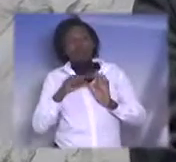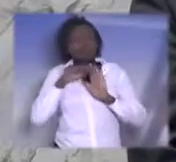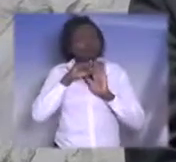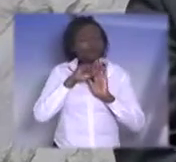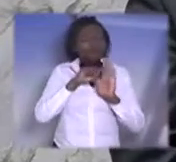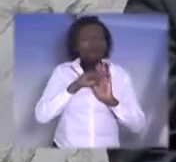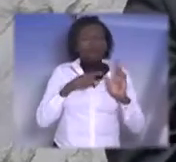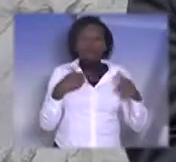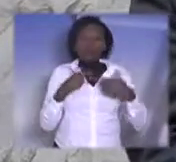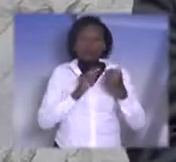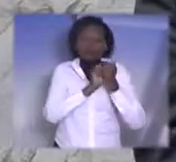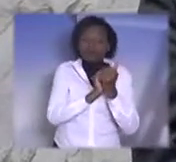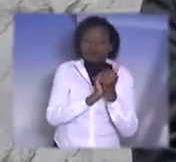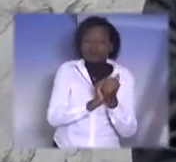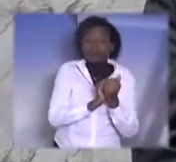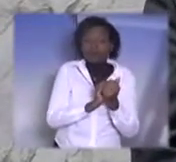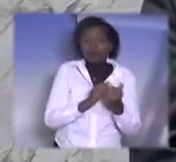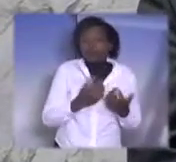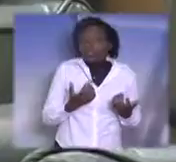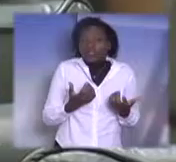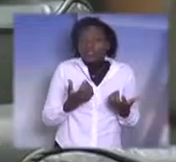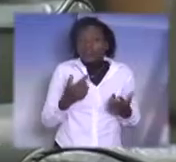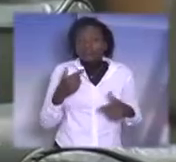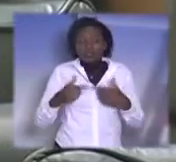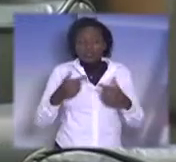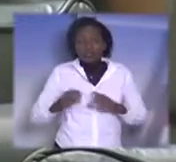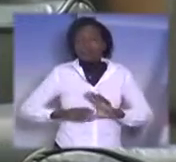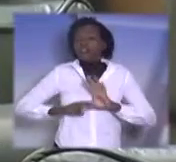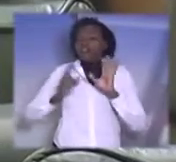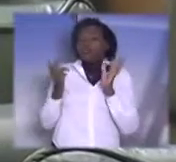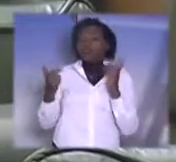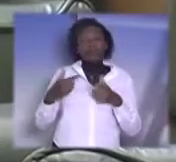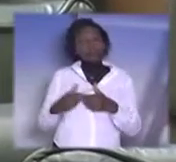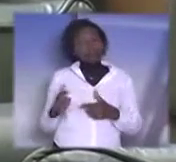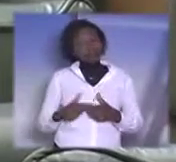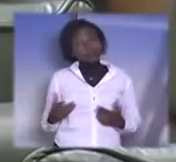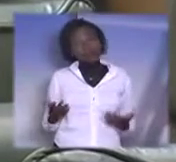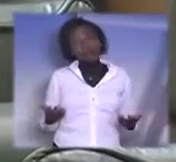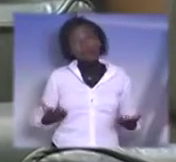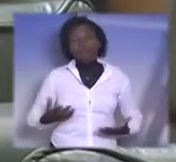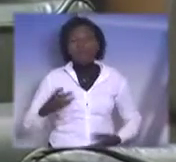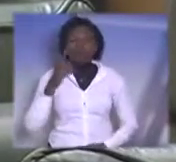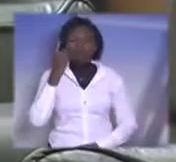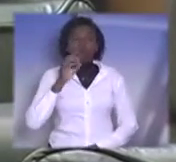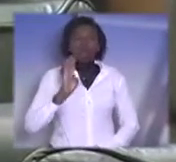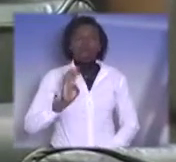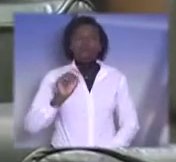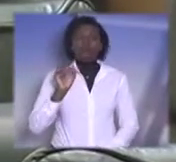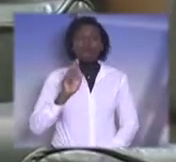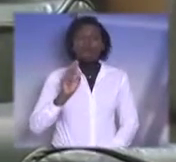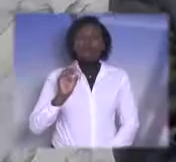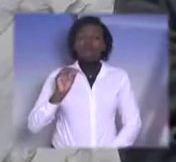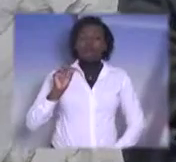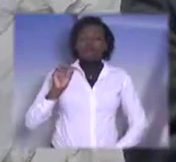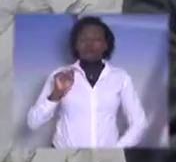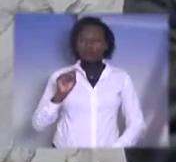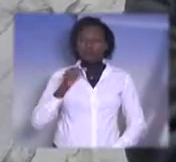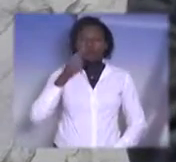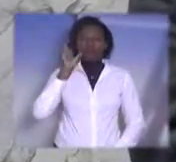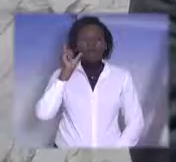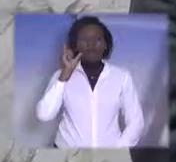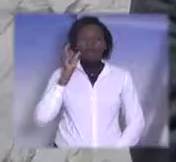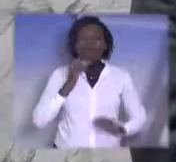conosco, ele quer trabalhar ao largo e acaba criando esses problemas. Mas o deputado Barros Munhoz, ontem, trouxe uma